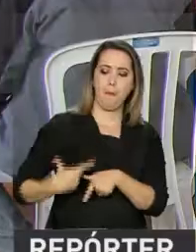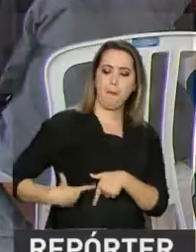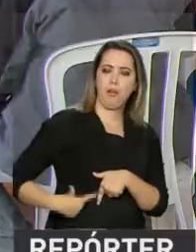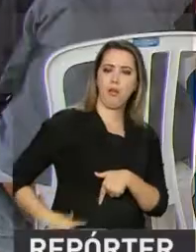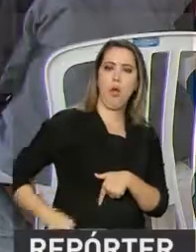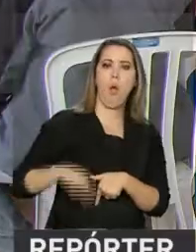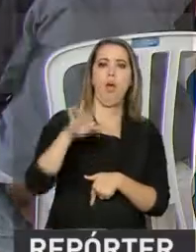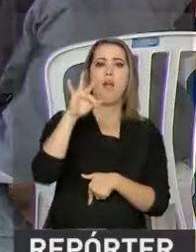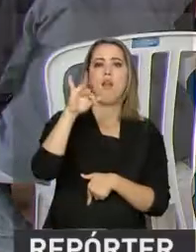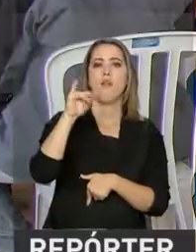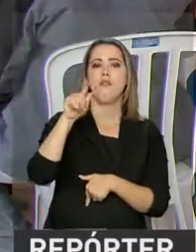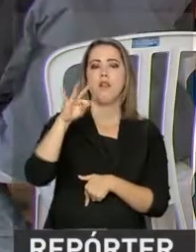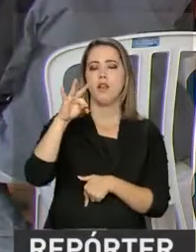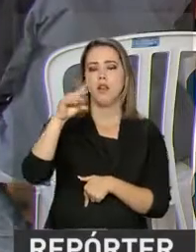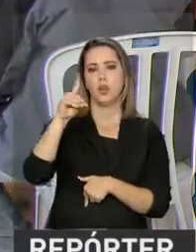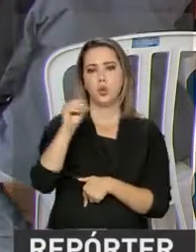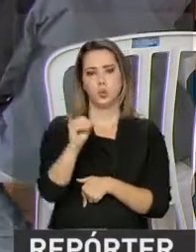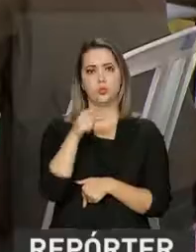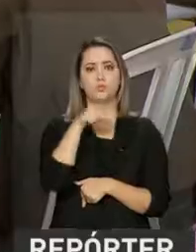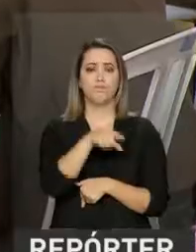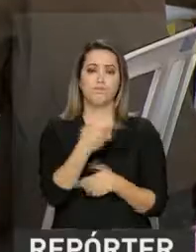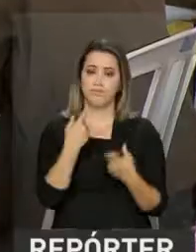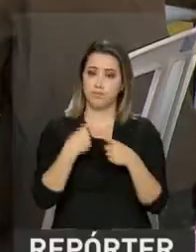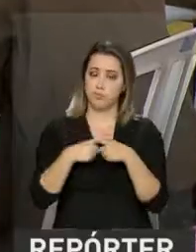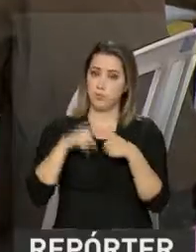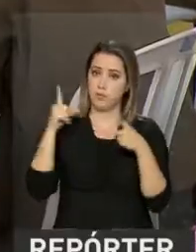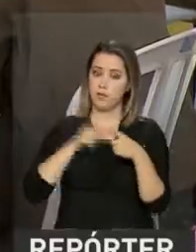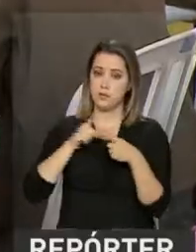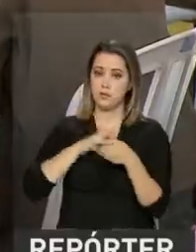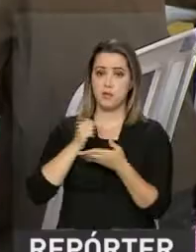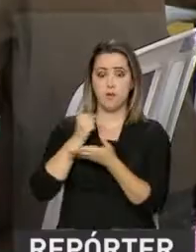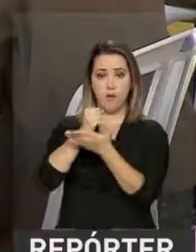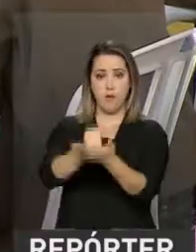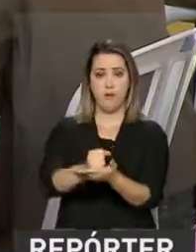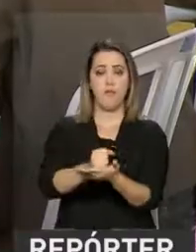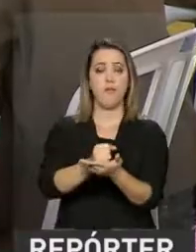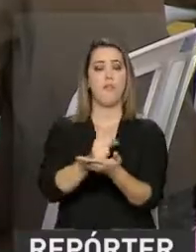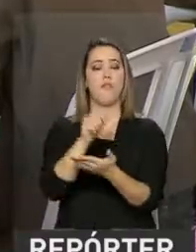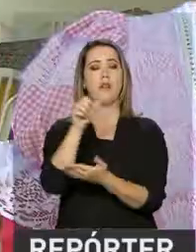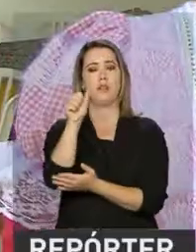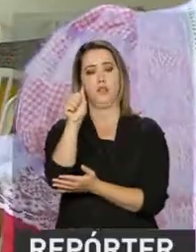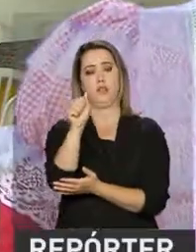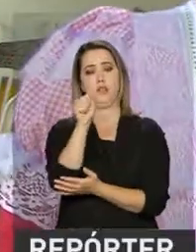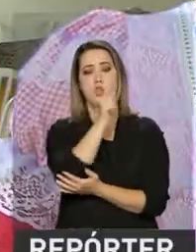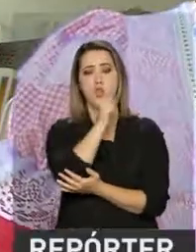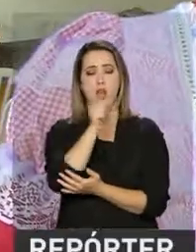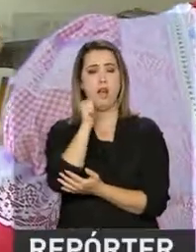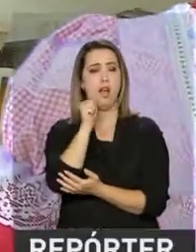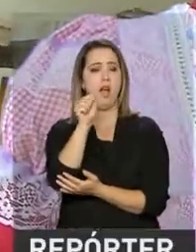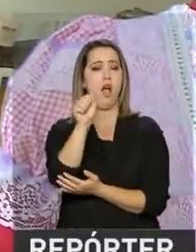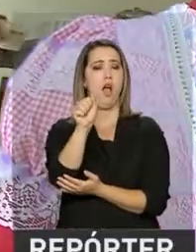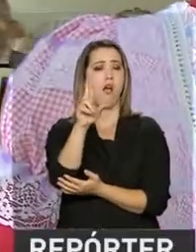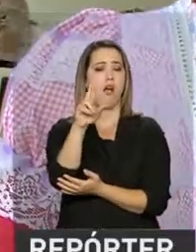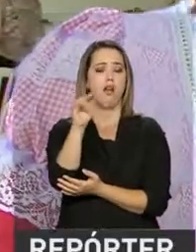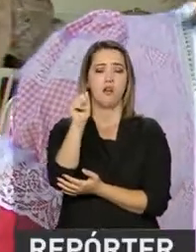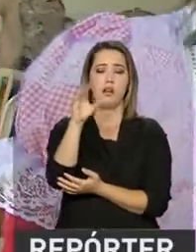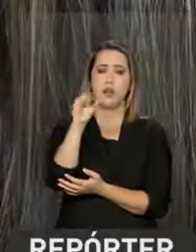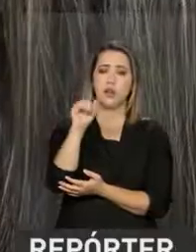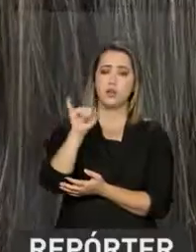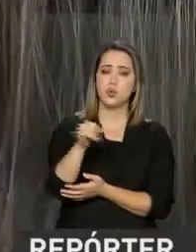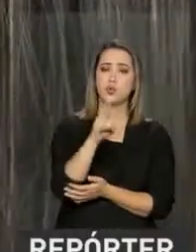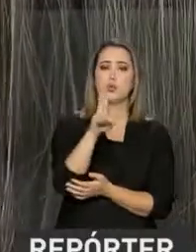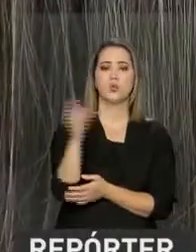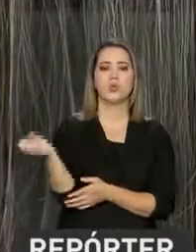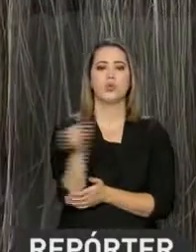Graças a um doador de 23 anos, morador de Aracaju, ela teve uma nova oportunidade de viver. Iremice se